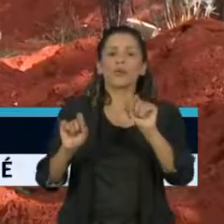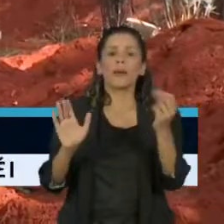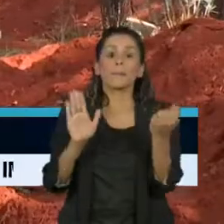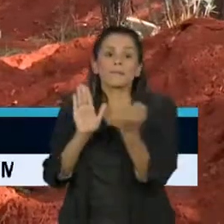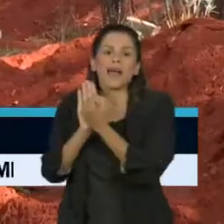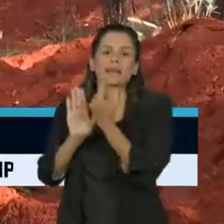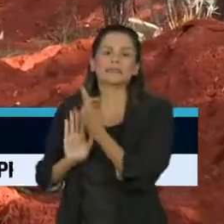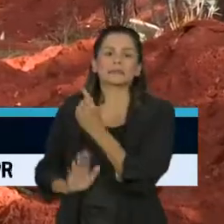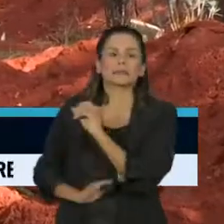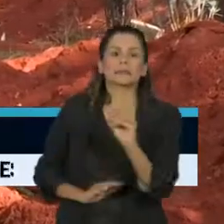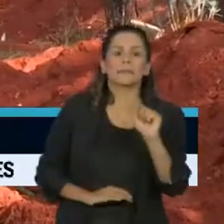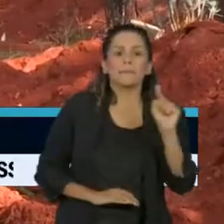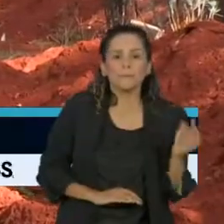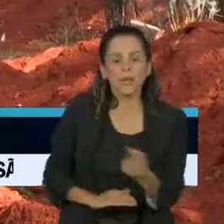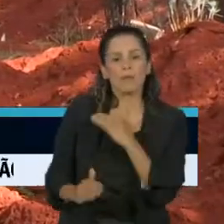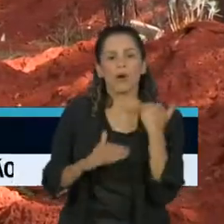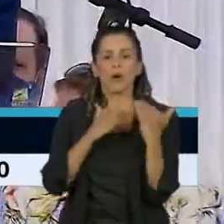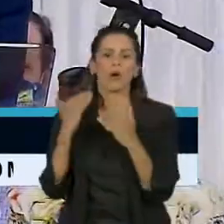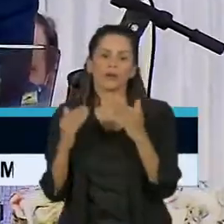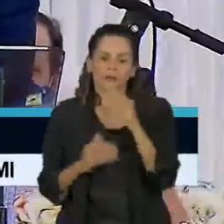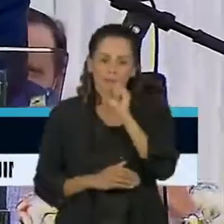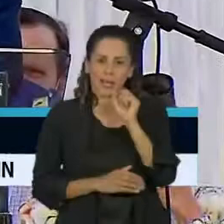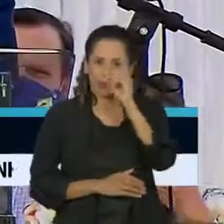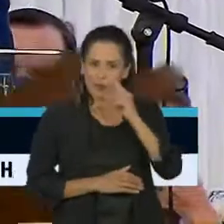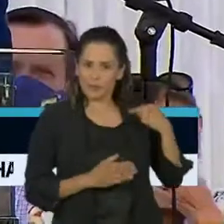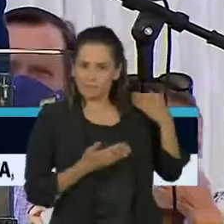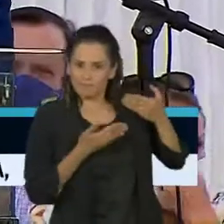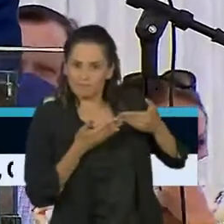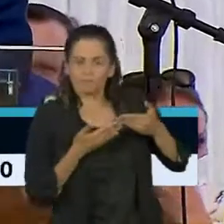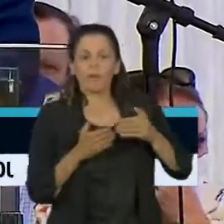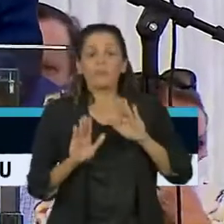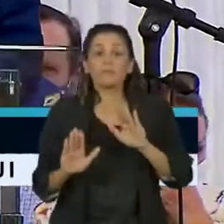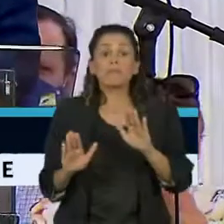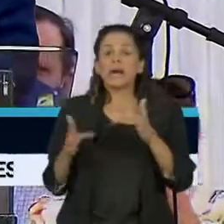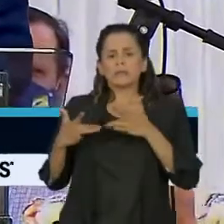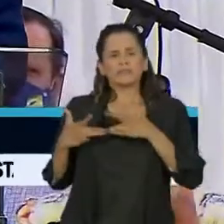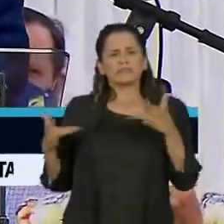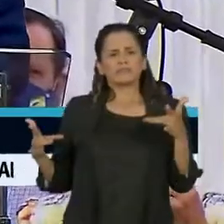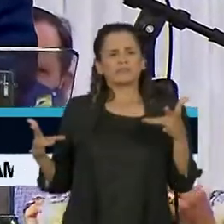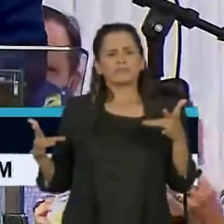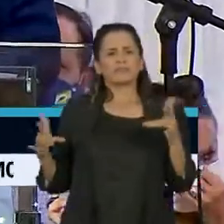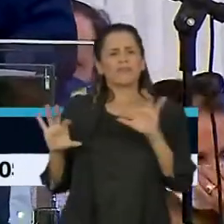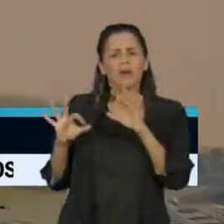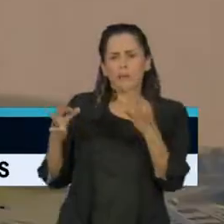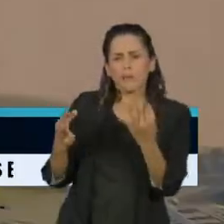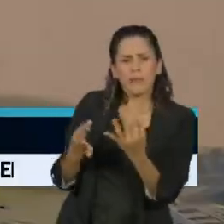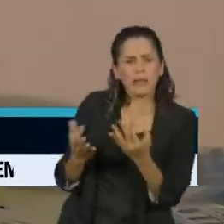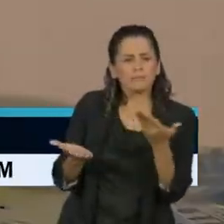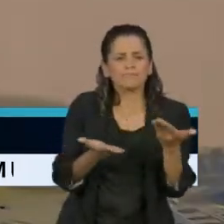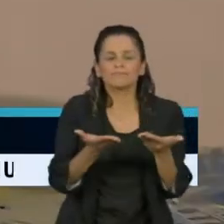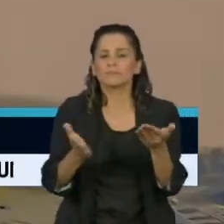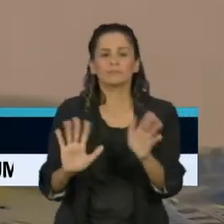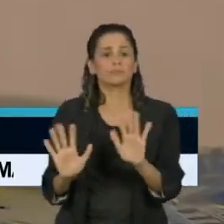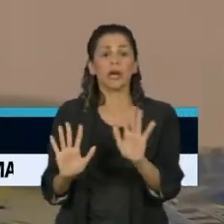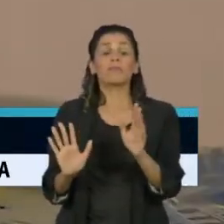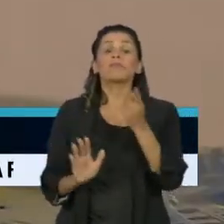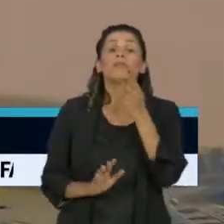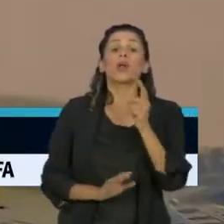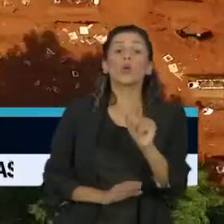-19 do último fim de semana. Mas em vez de se solidarizar com famílias das vítimas, disse que a